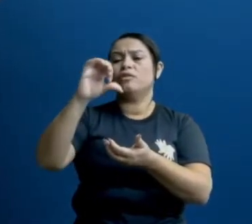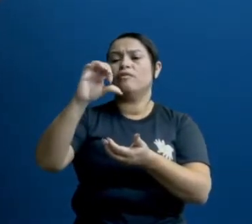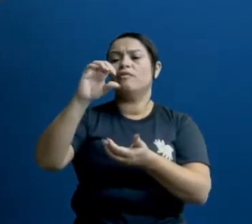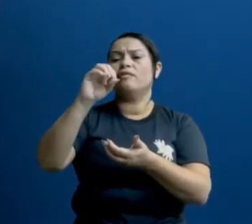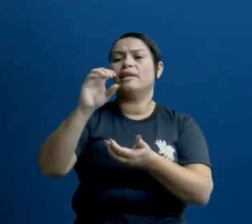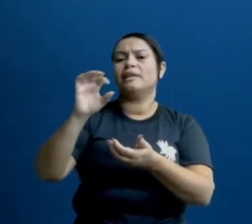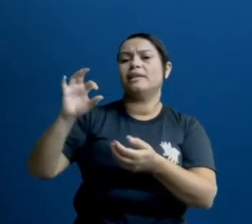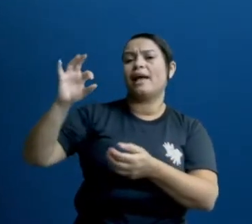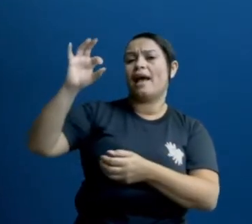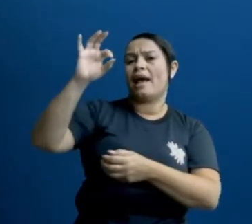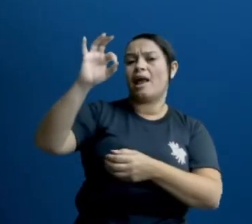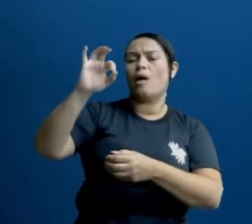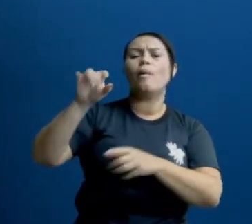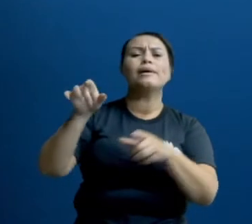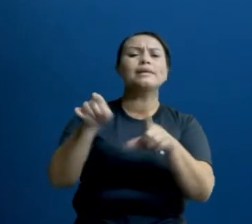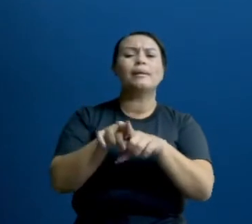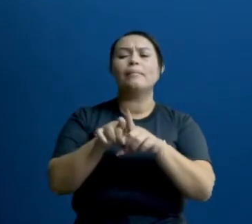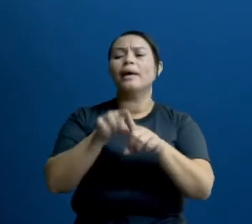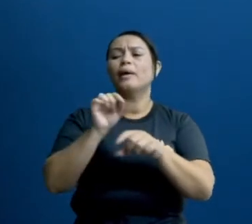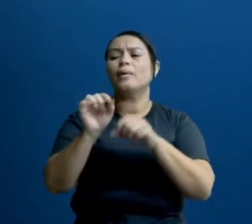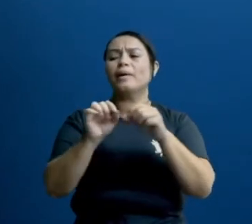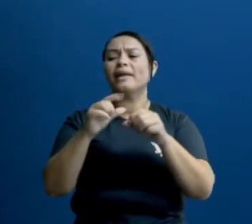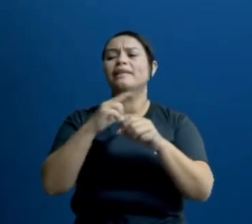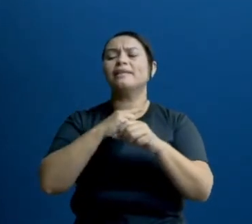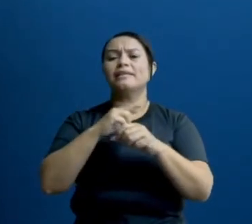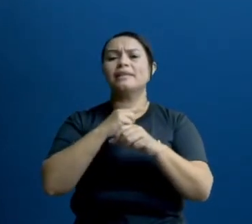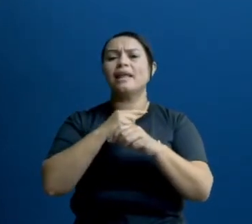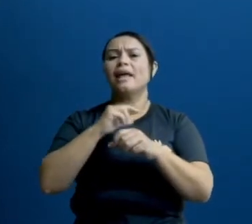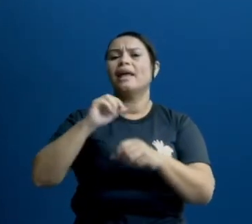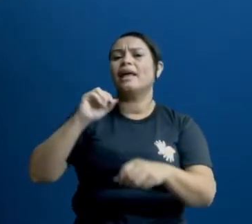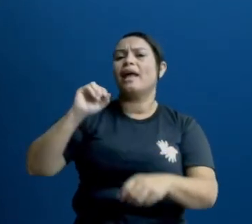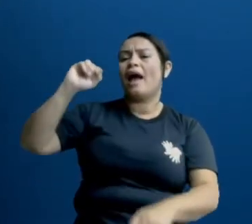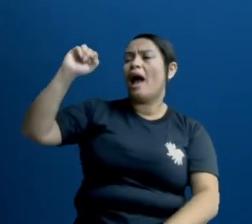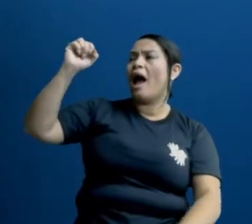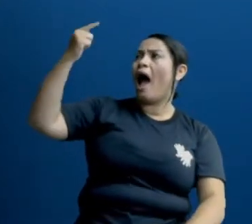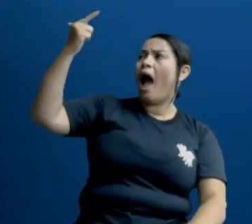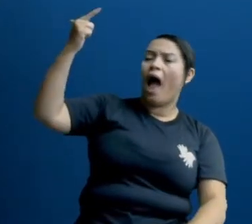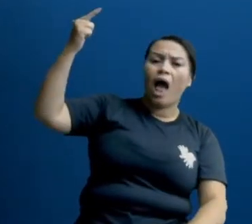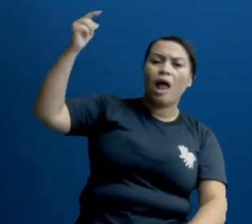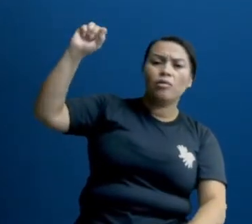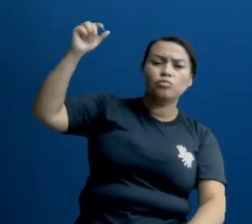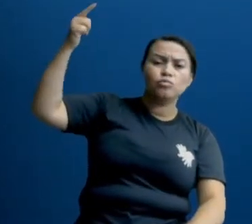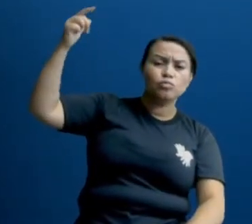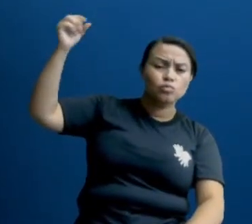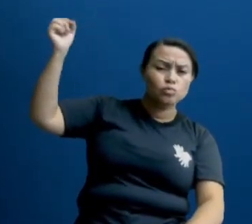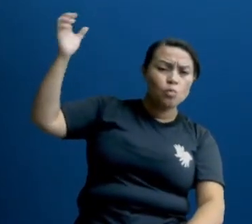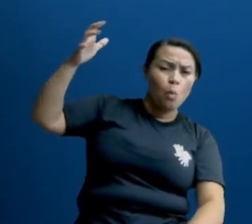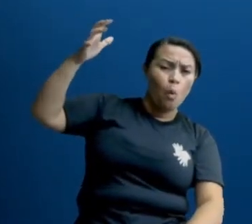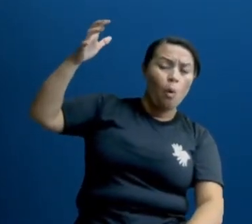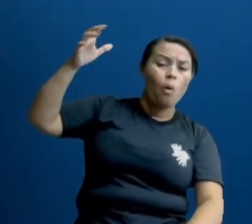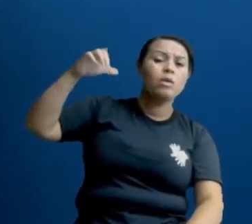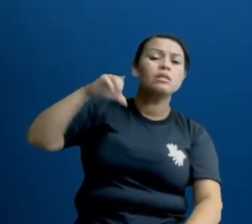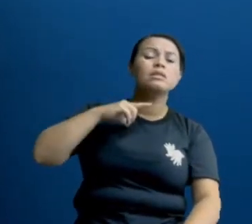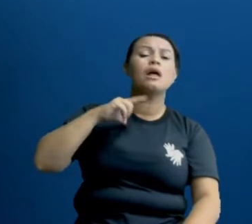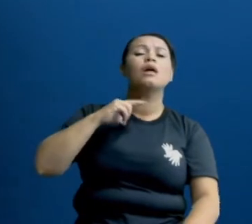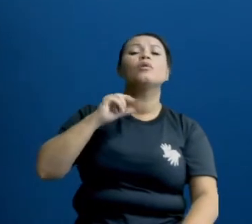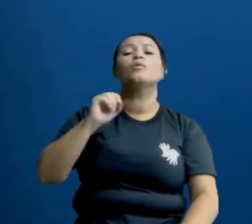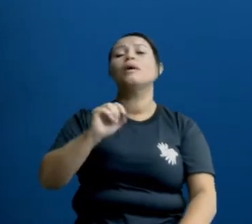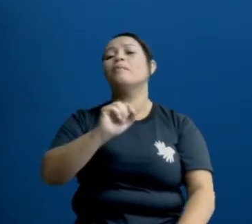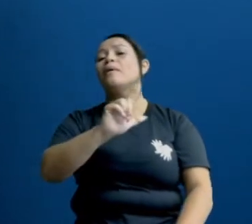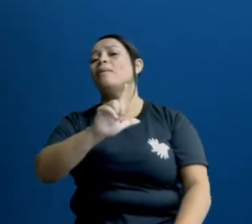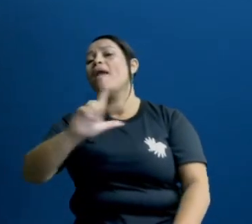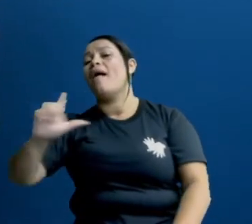e ela está com luminosidade, certo? Com raios de Sol voltada para o leste.